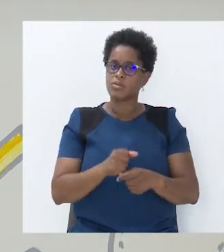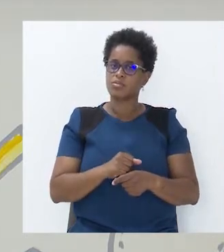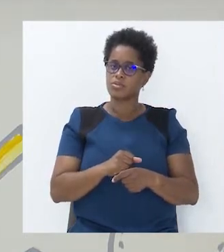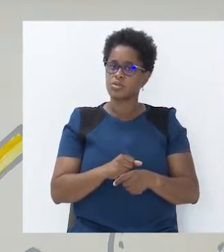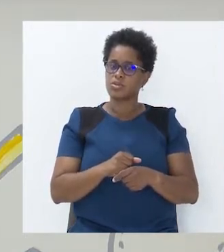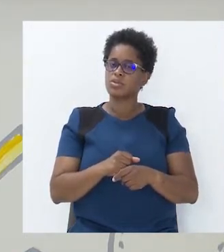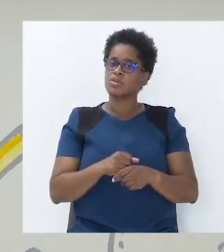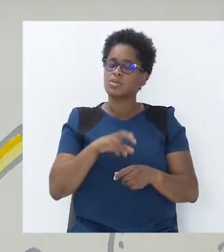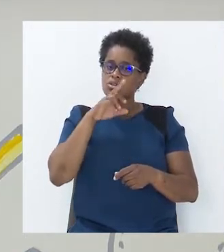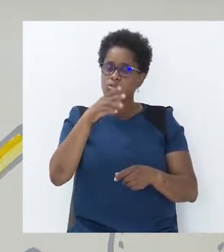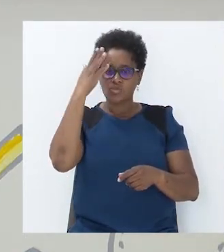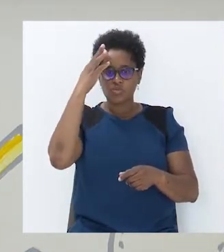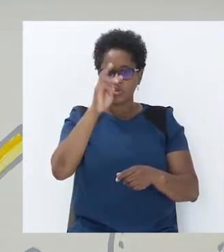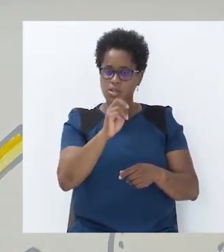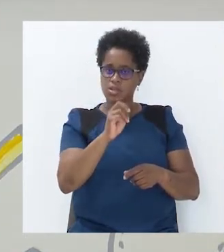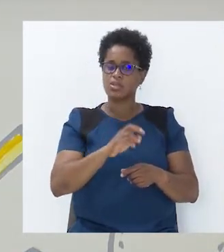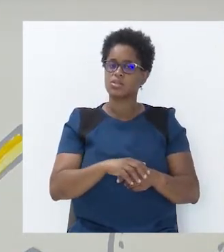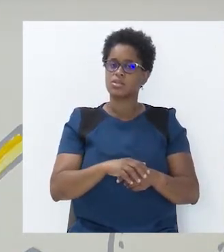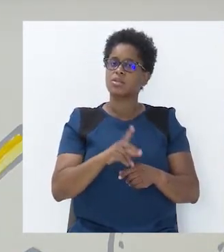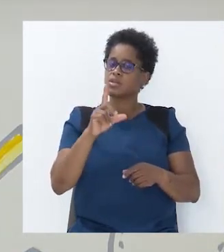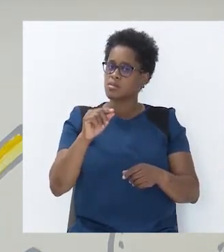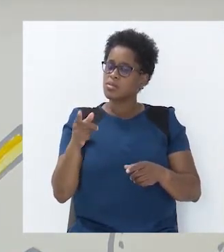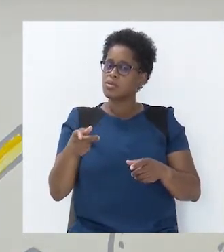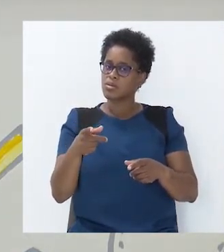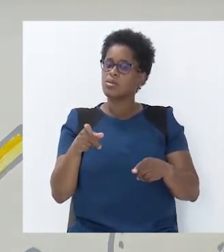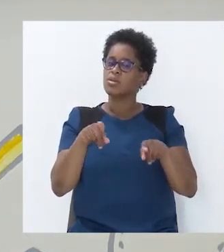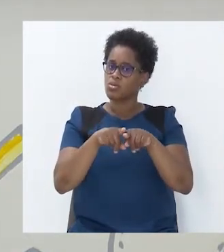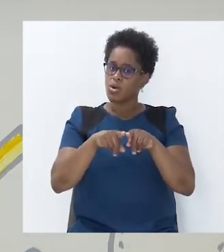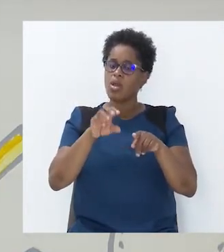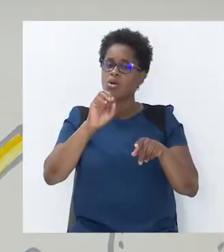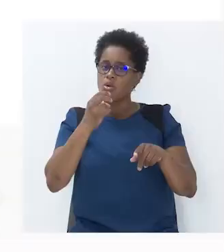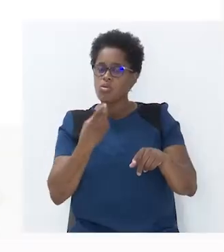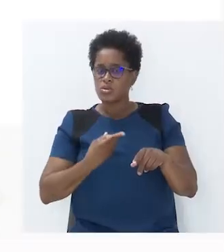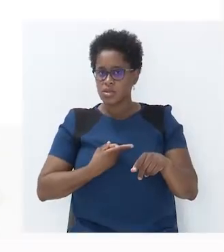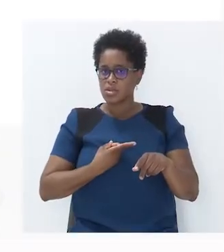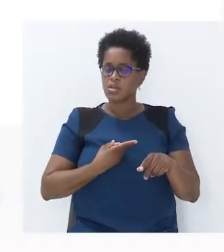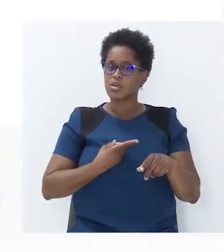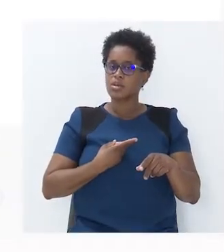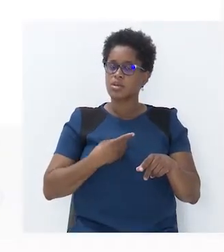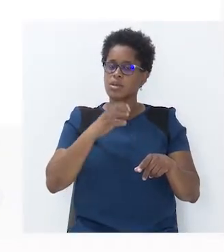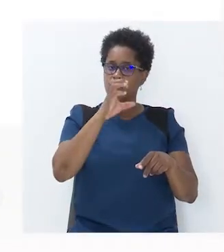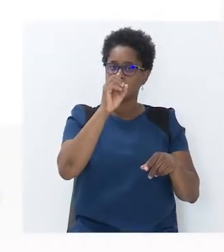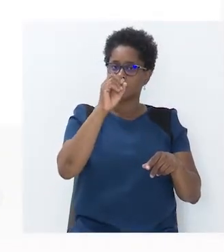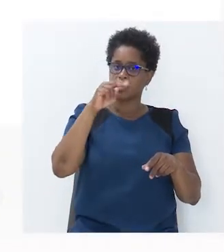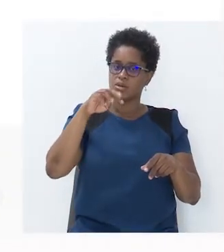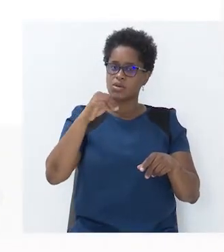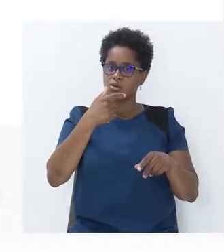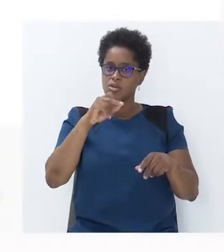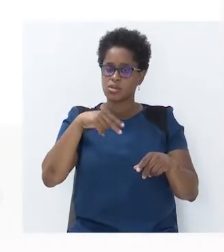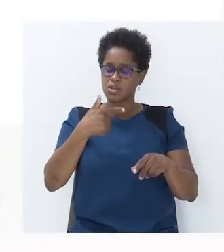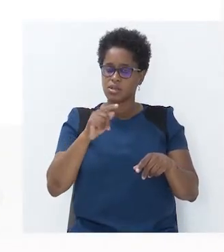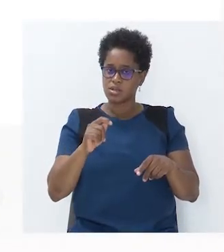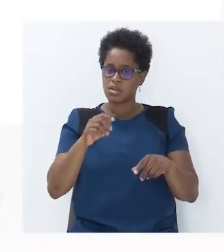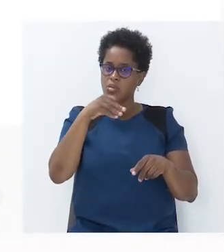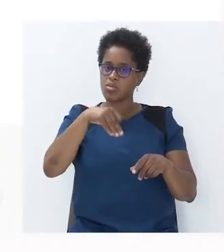é o resultado número 3 e é um resultado igual, ou seja, é a constante da proporcionalidade